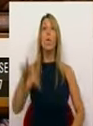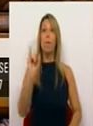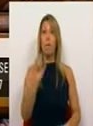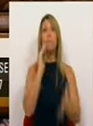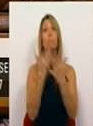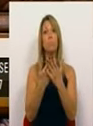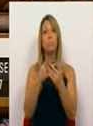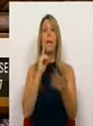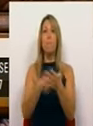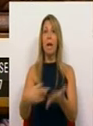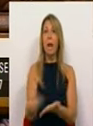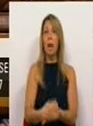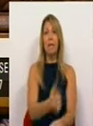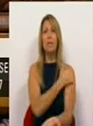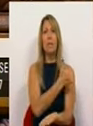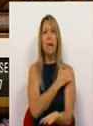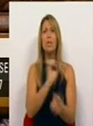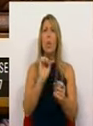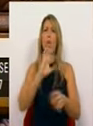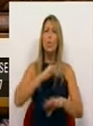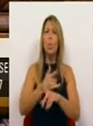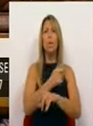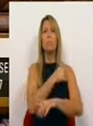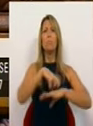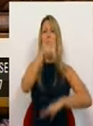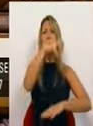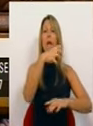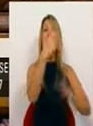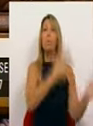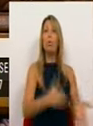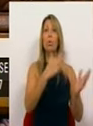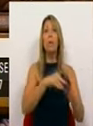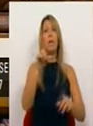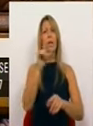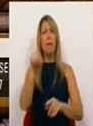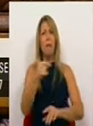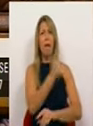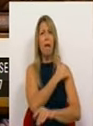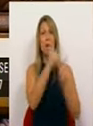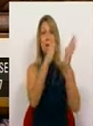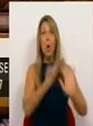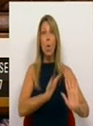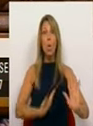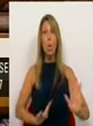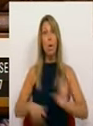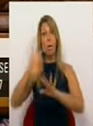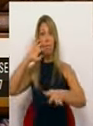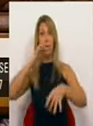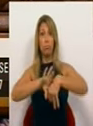aplicáveis às habitações e outros edifícios produtivos e a prédios rústicos que tenham sido afetados pelos incêndios.